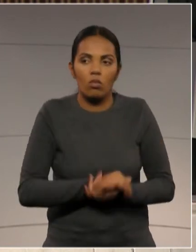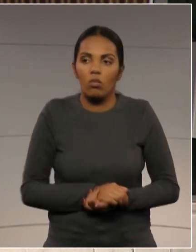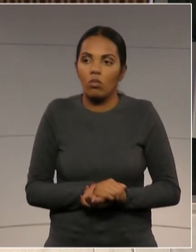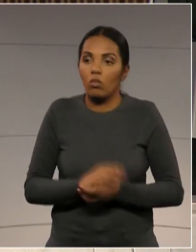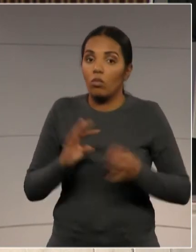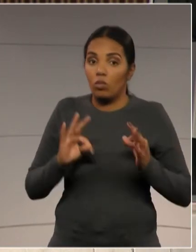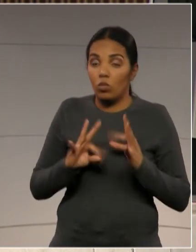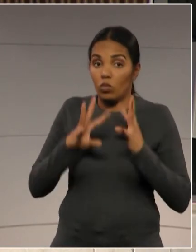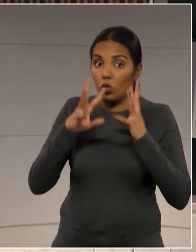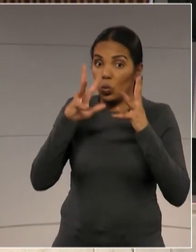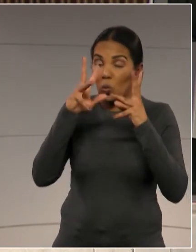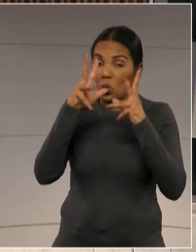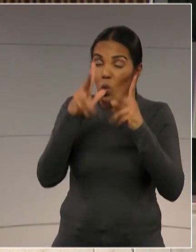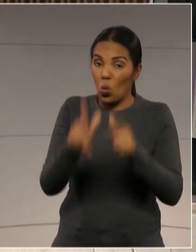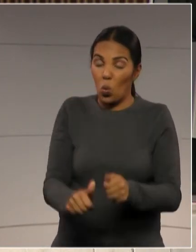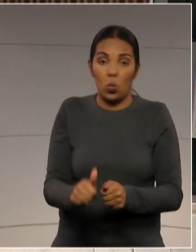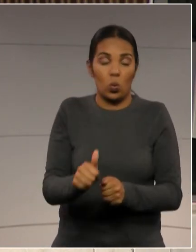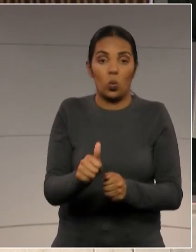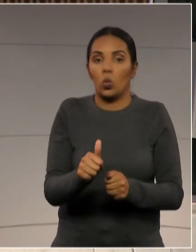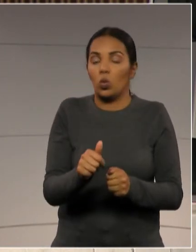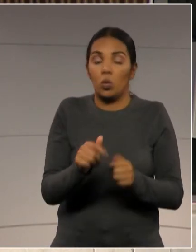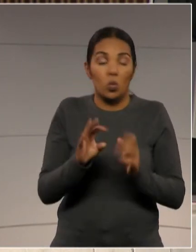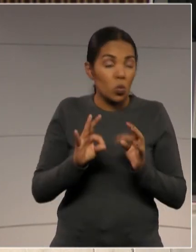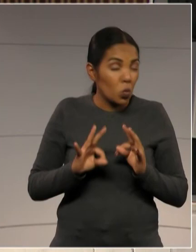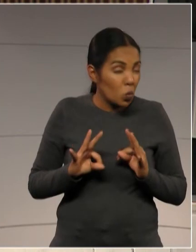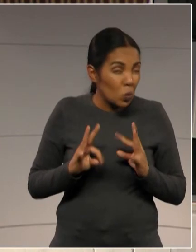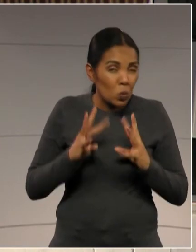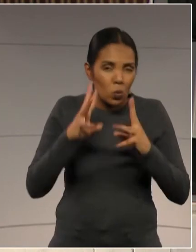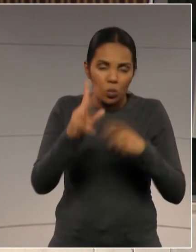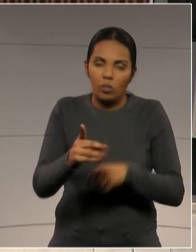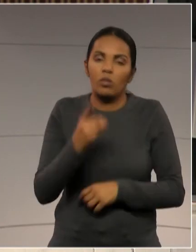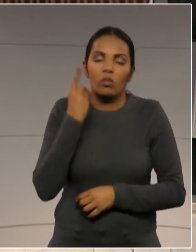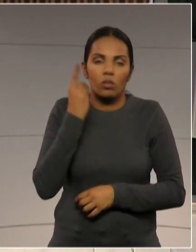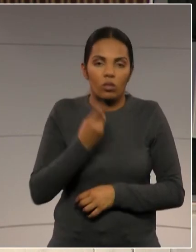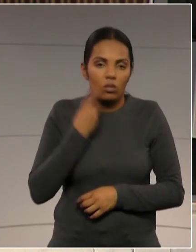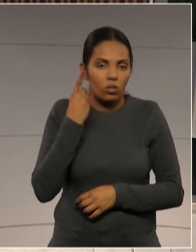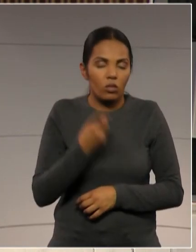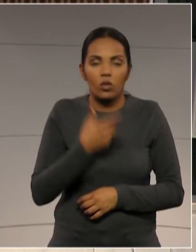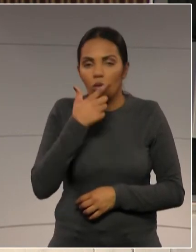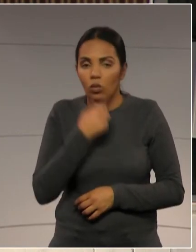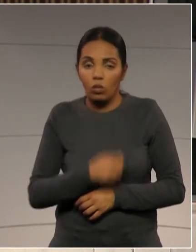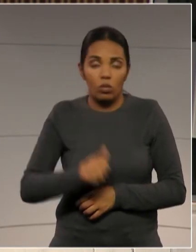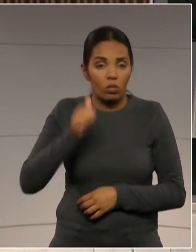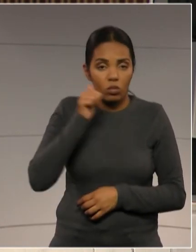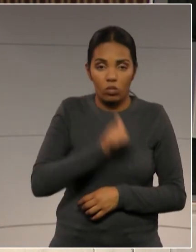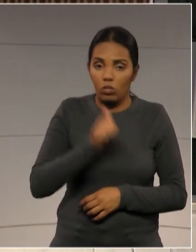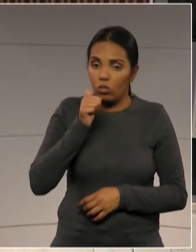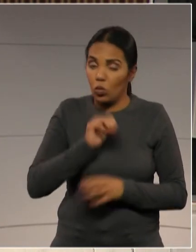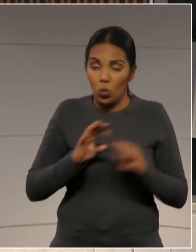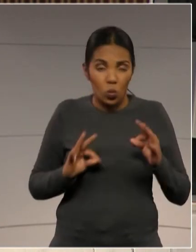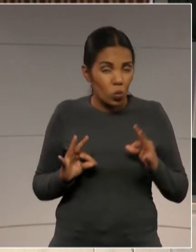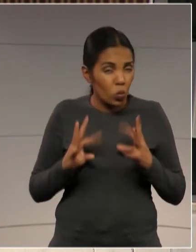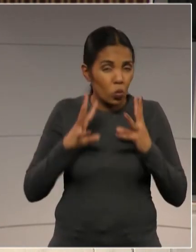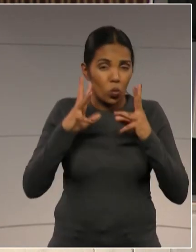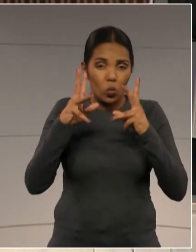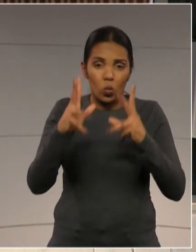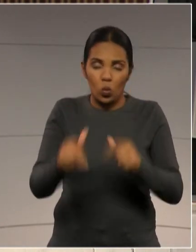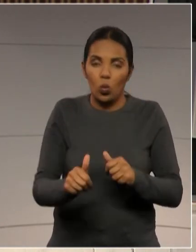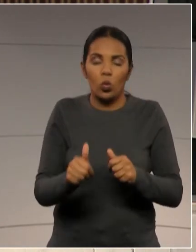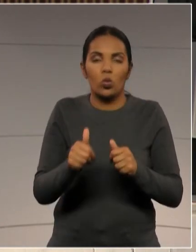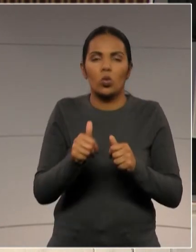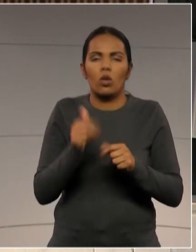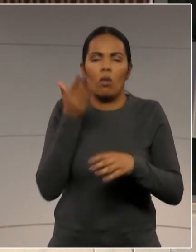Todos. Sem exceção. Todos os deputados, todas as deputadas, todos, Sr. Presidente, todas as suas